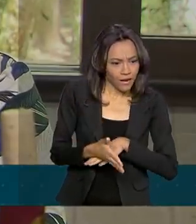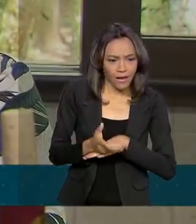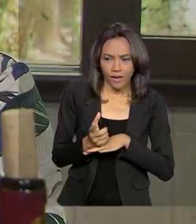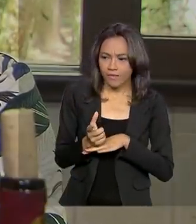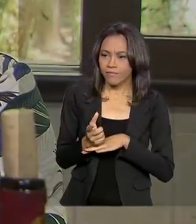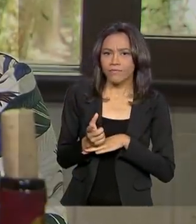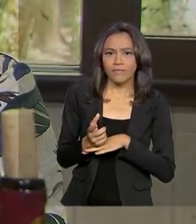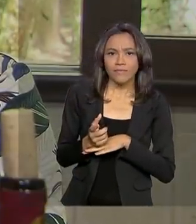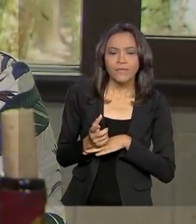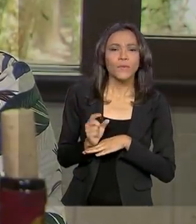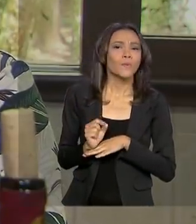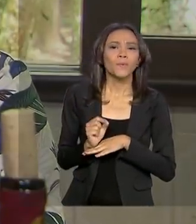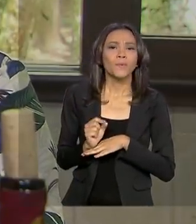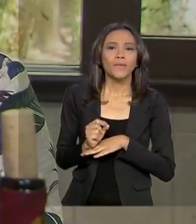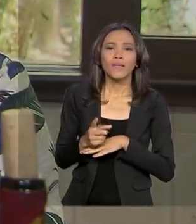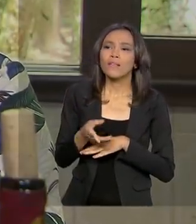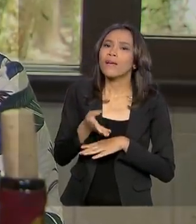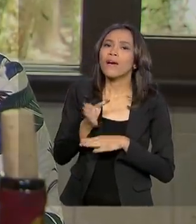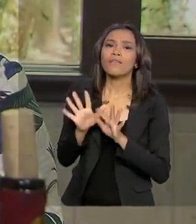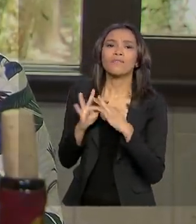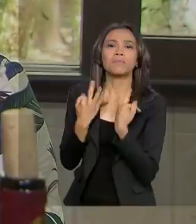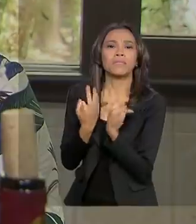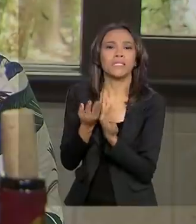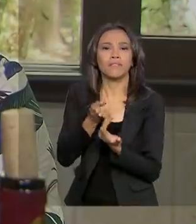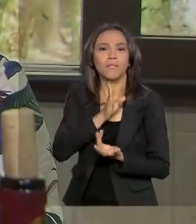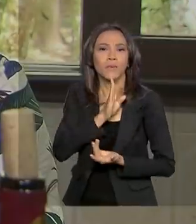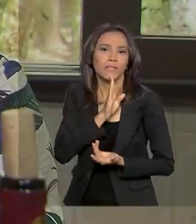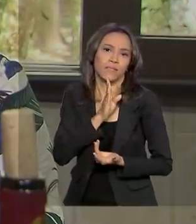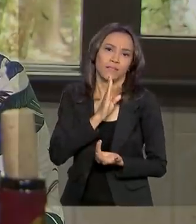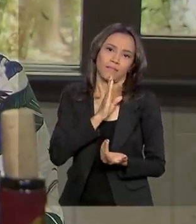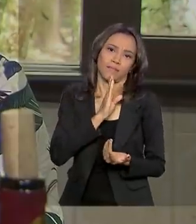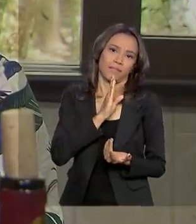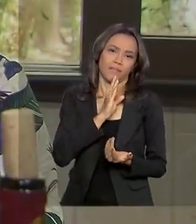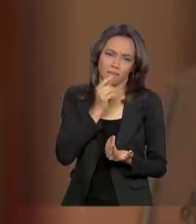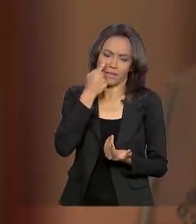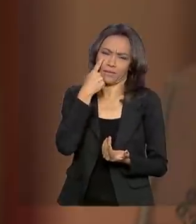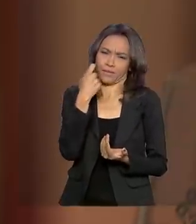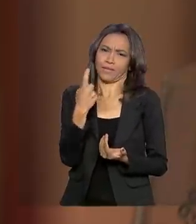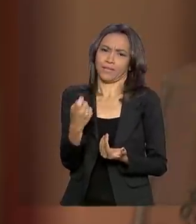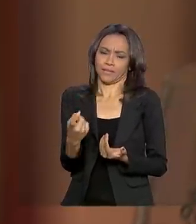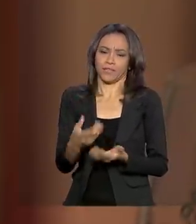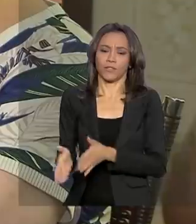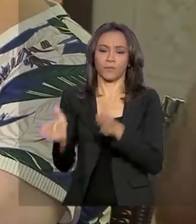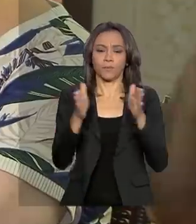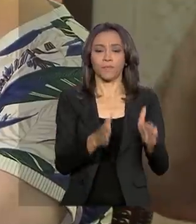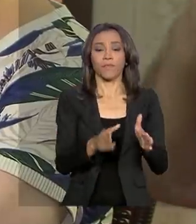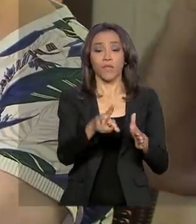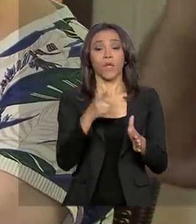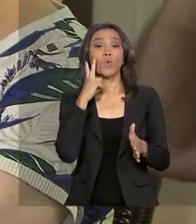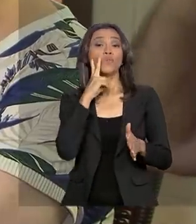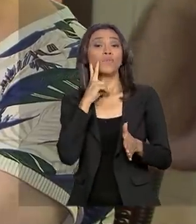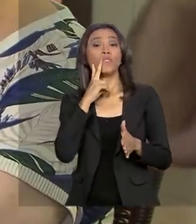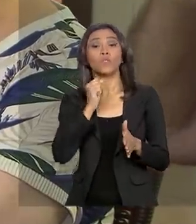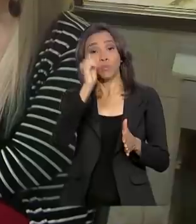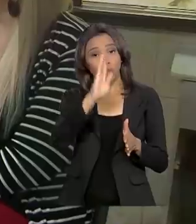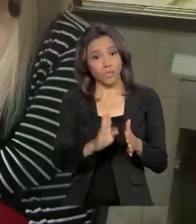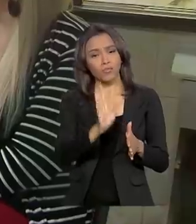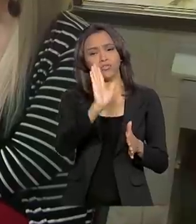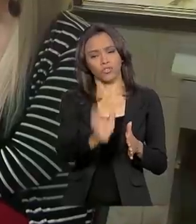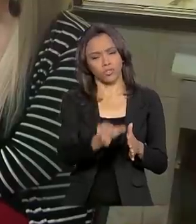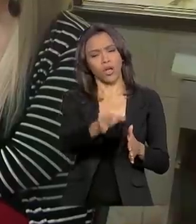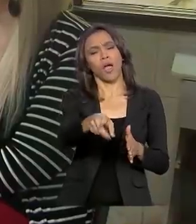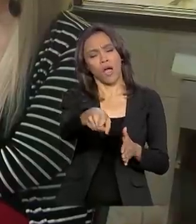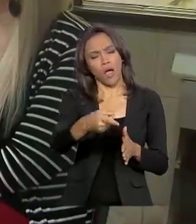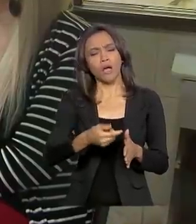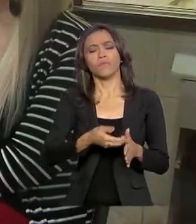entra na intimidade da família mesmo, né? Muito interessante. O vinho brasileiro já era consumido pelo casal, que